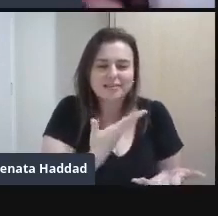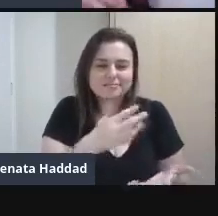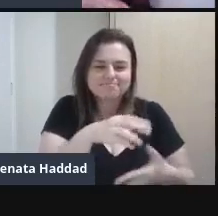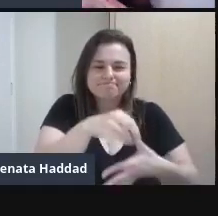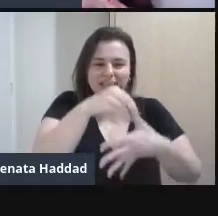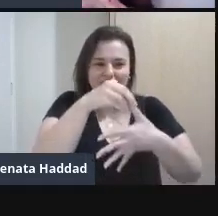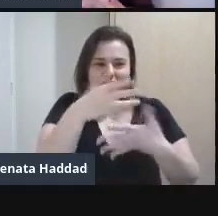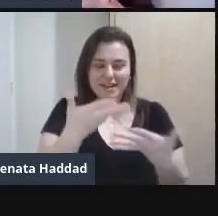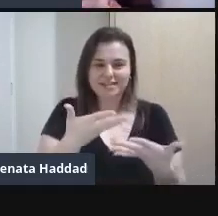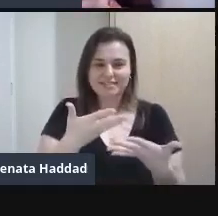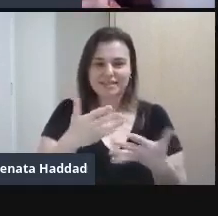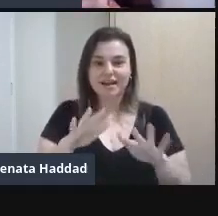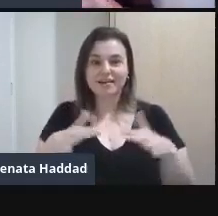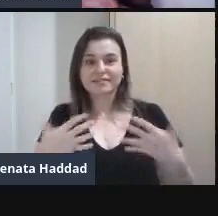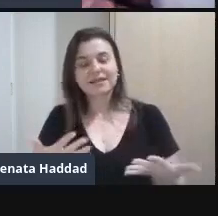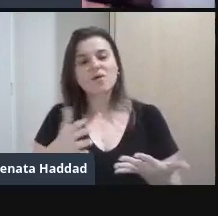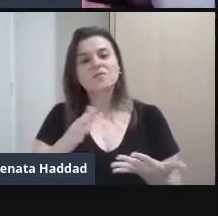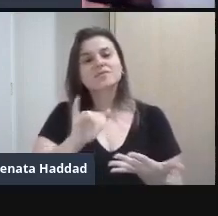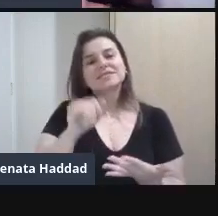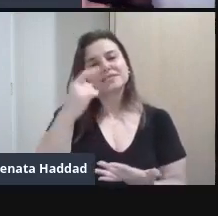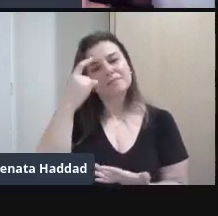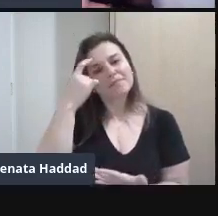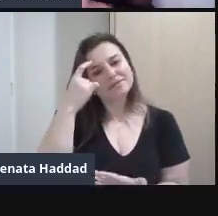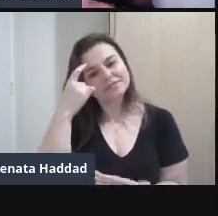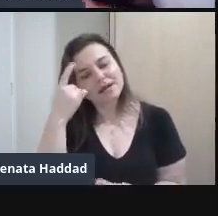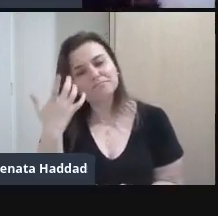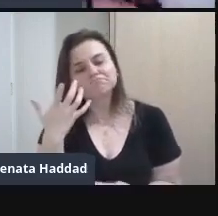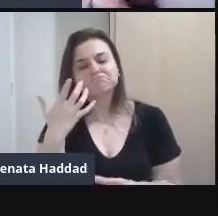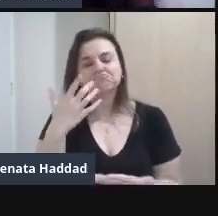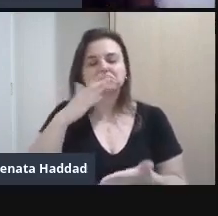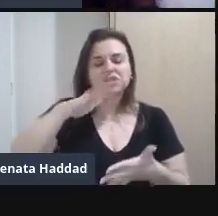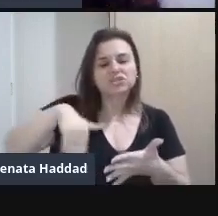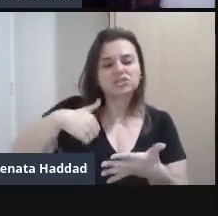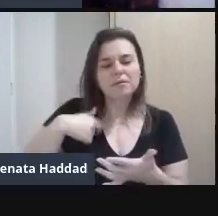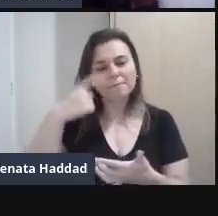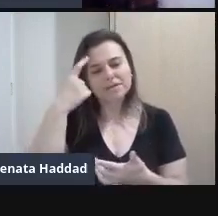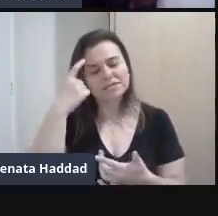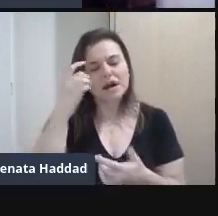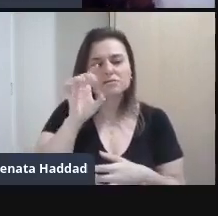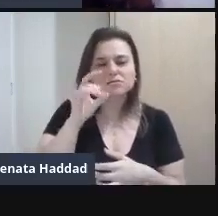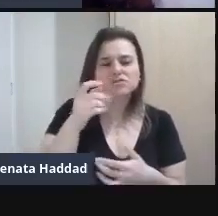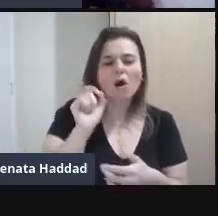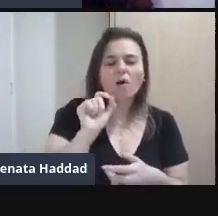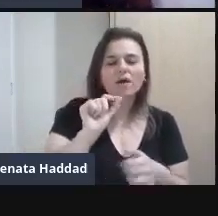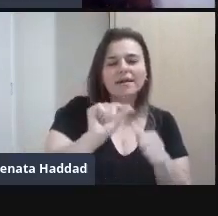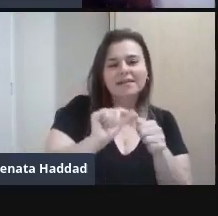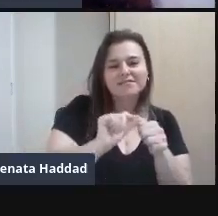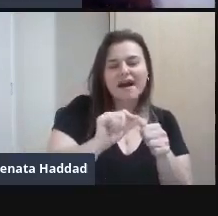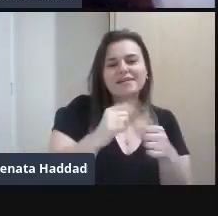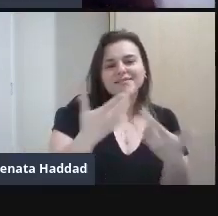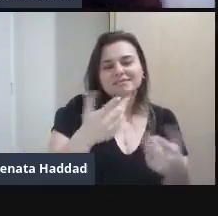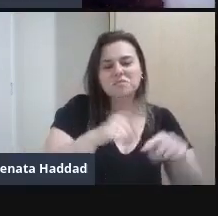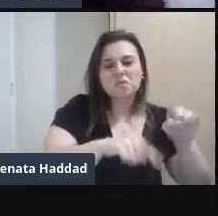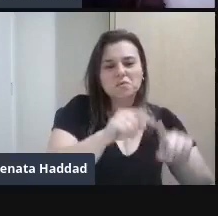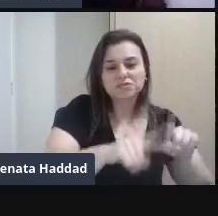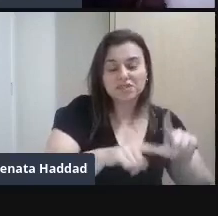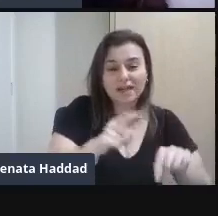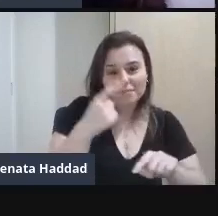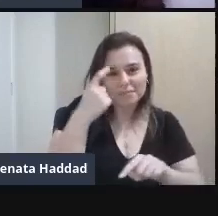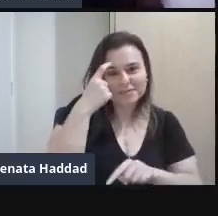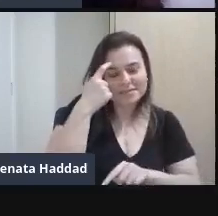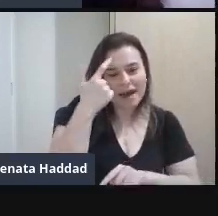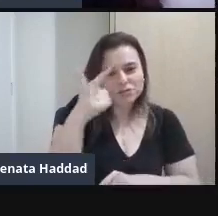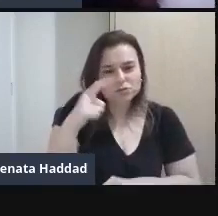Tirando a funcionalidade Do objeto E propondo Que a gente faça Outras leituras E